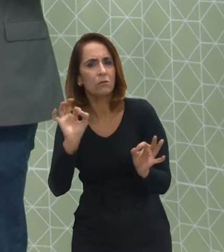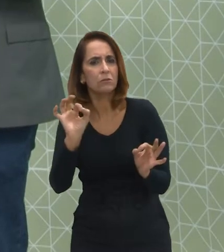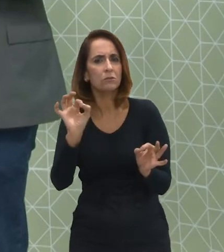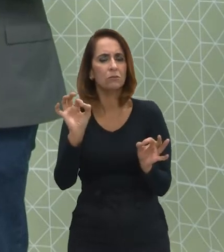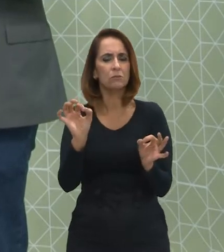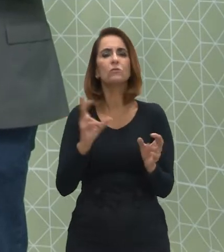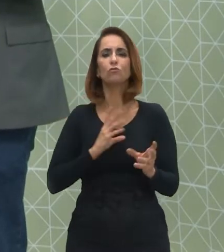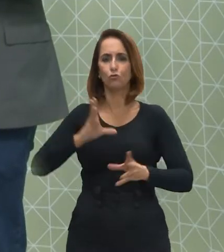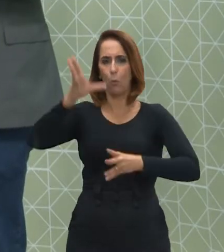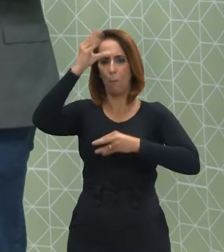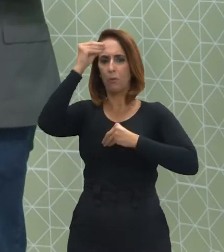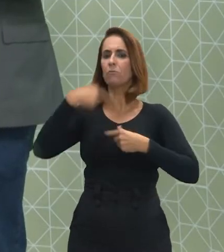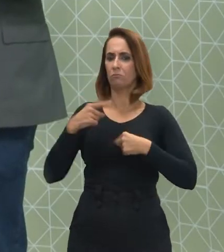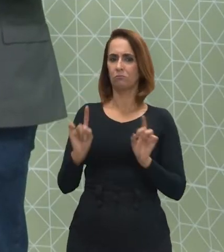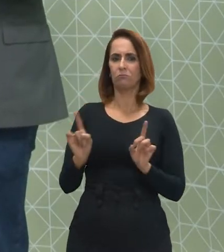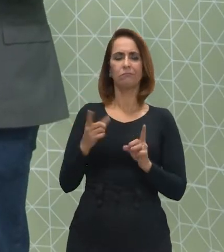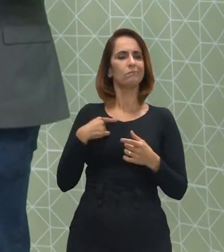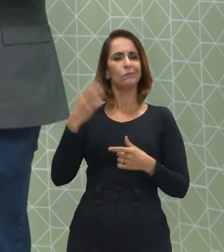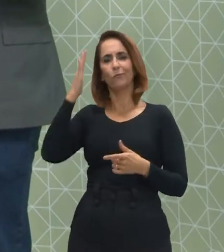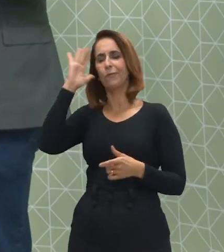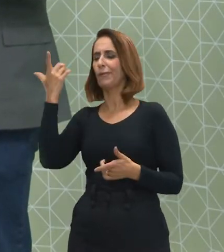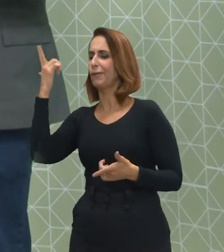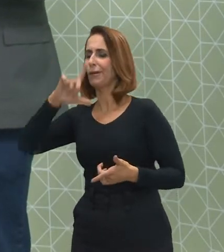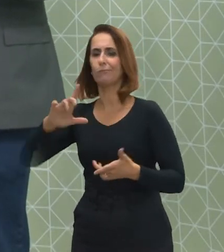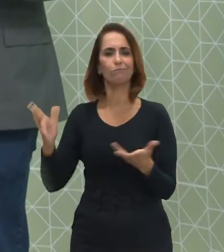ele tenha domínio. Não adianta ele querer